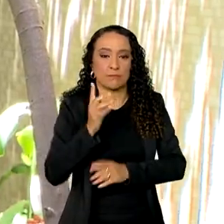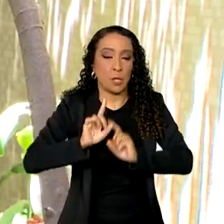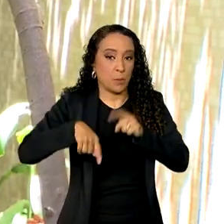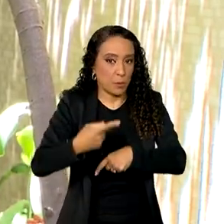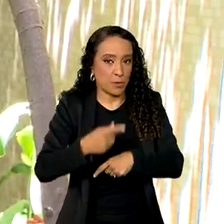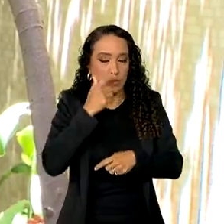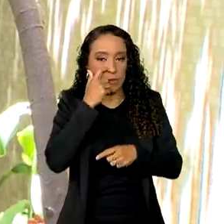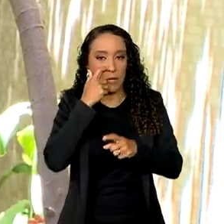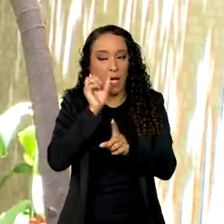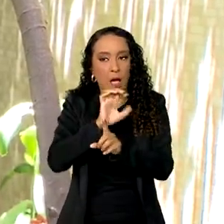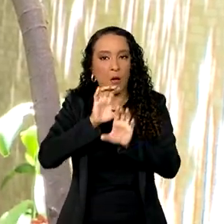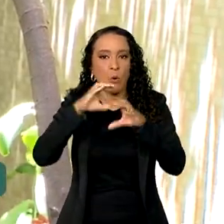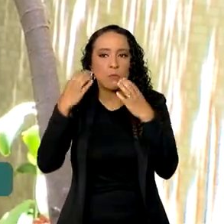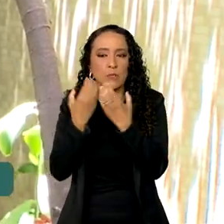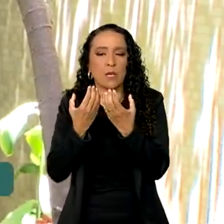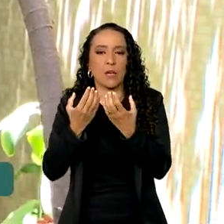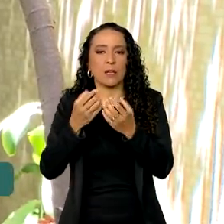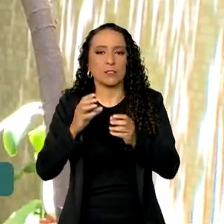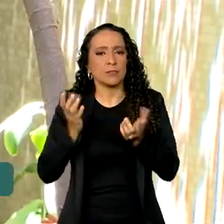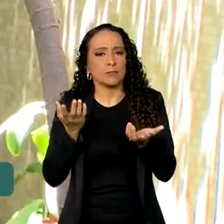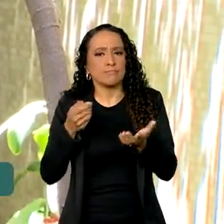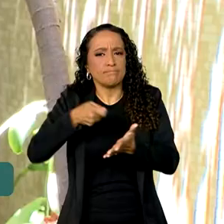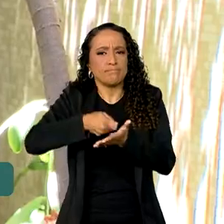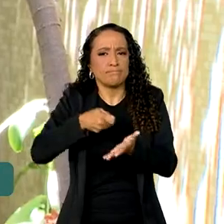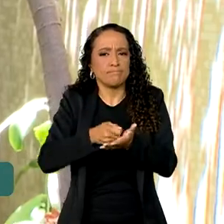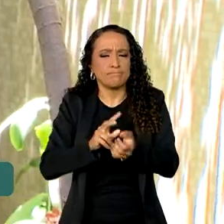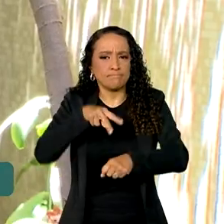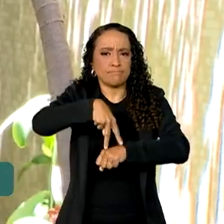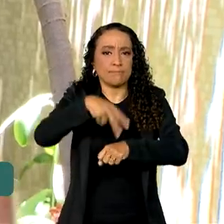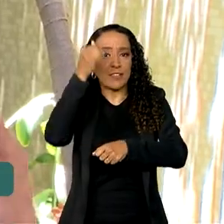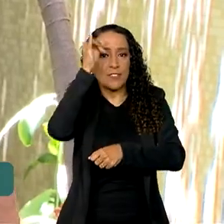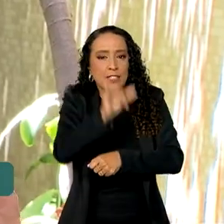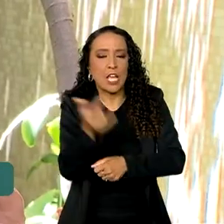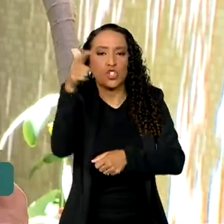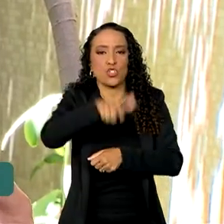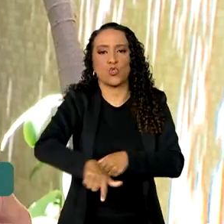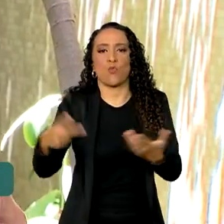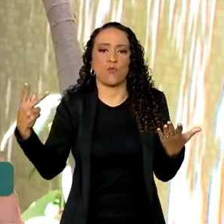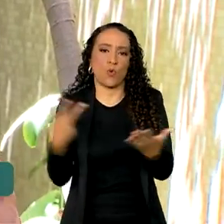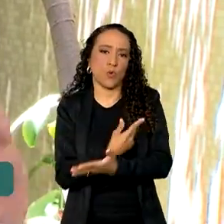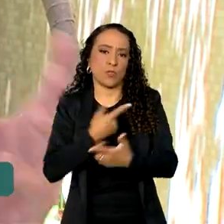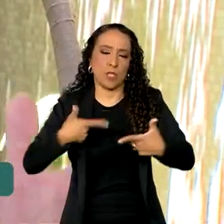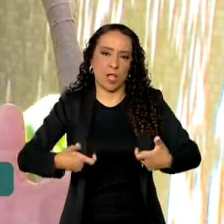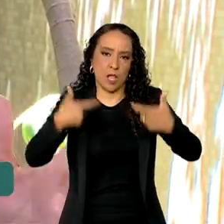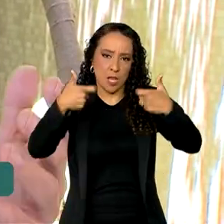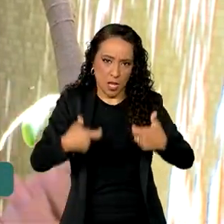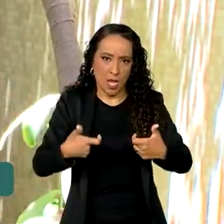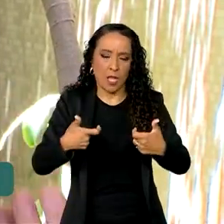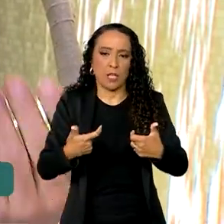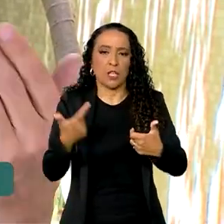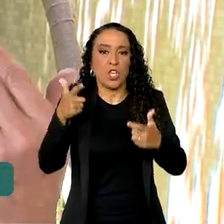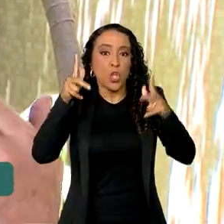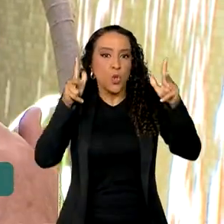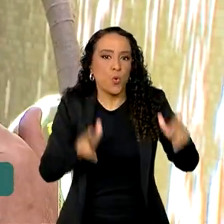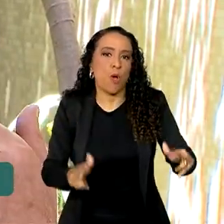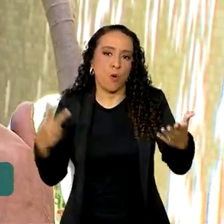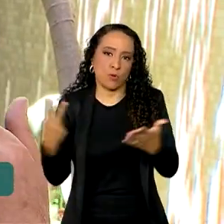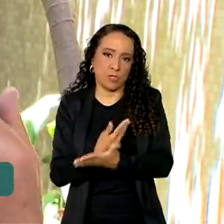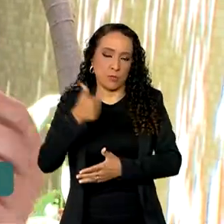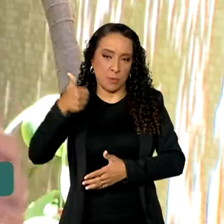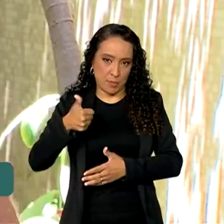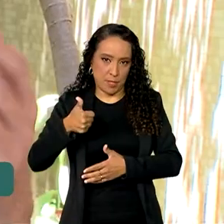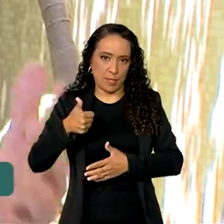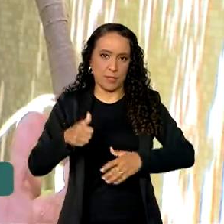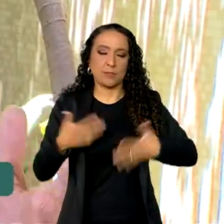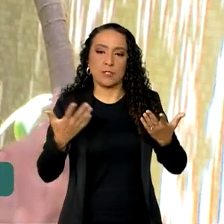procura reagir e procurar evitar a recorrência de uma guerra nas proporções que havia sido a Primeira Guerra